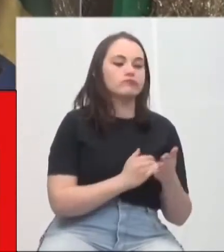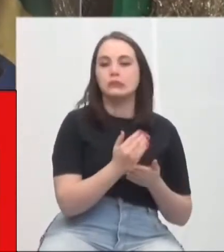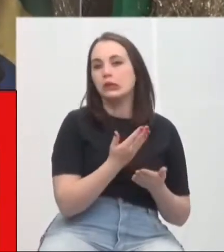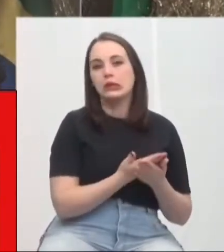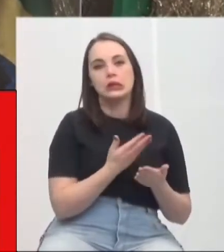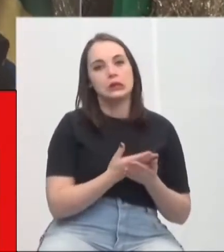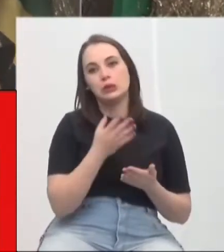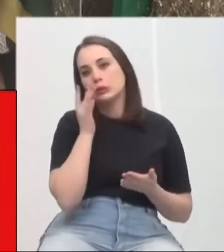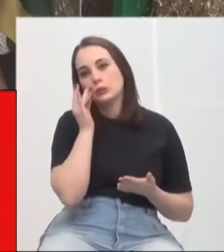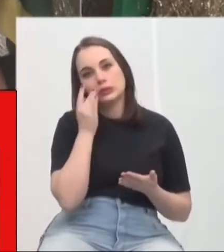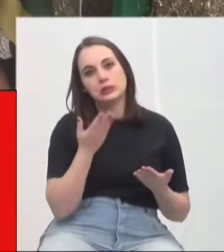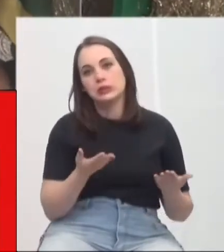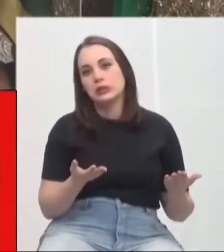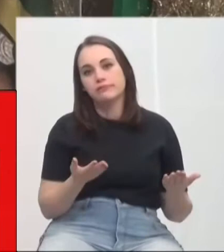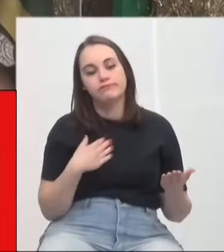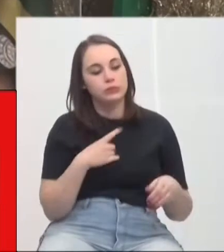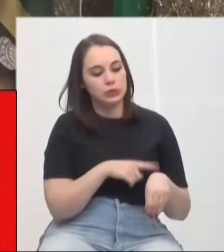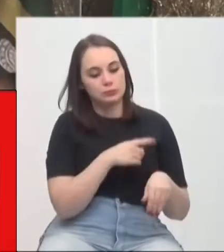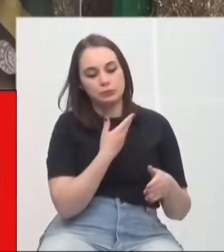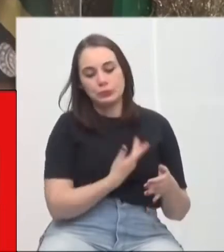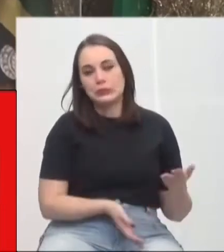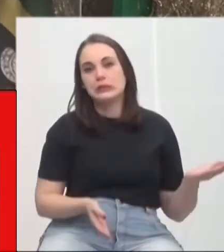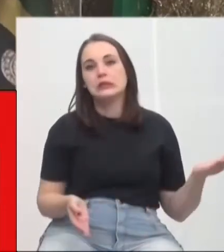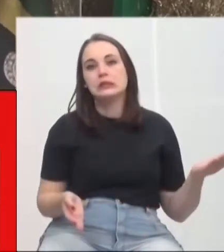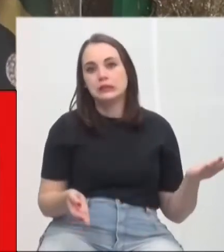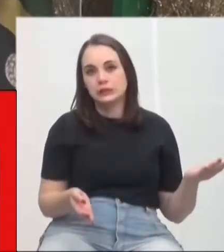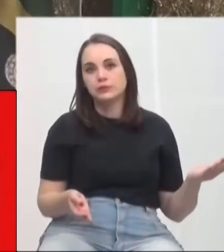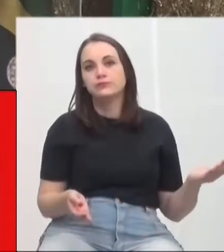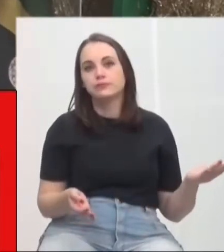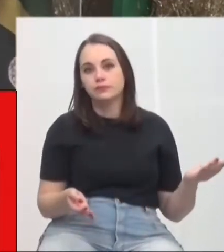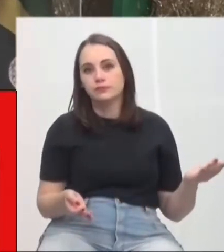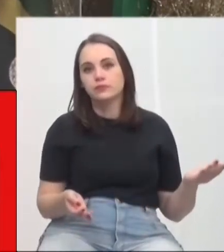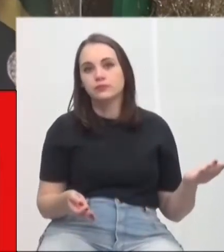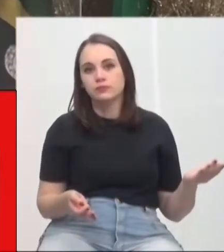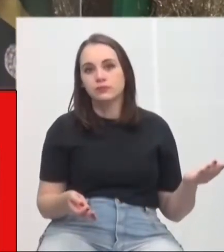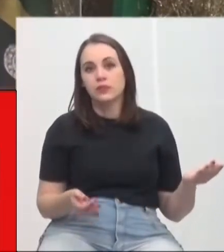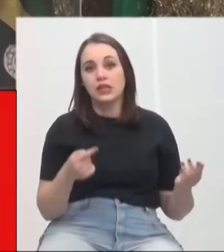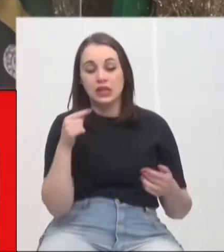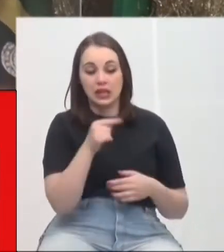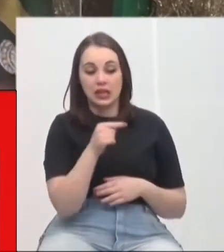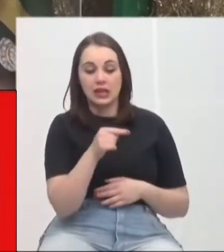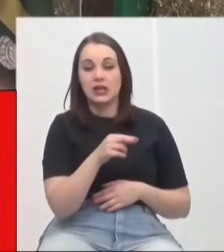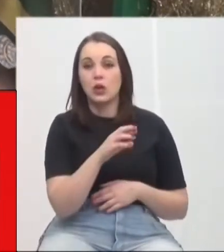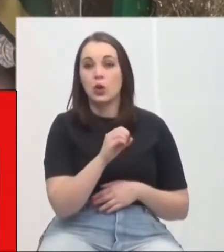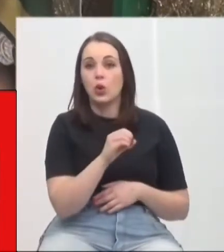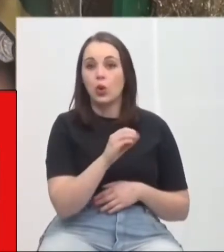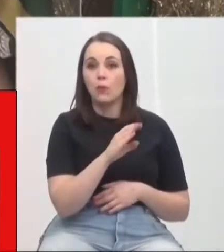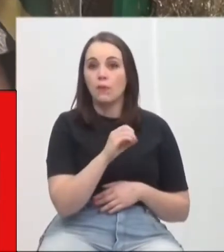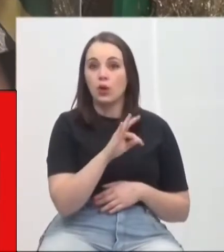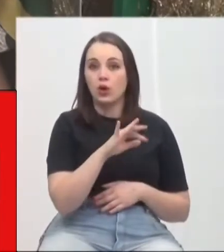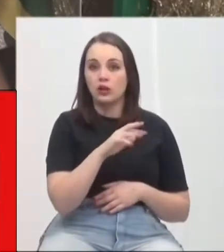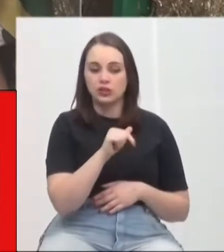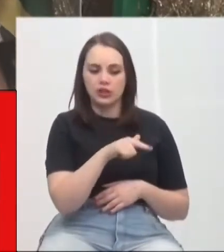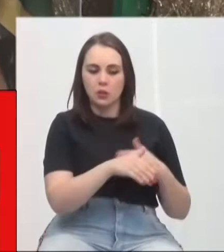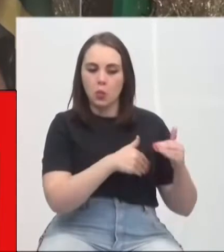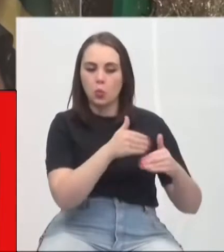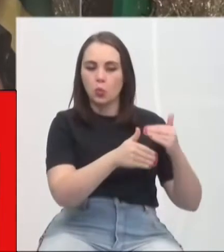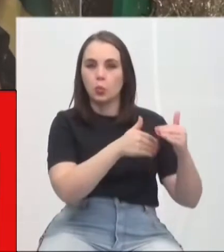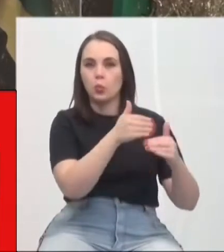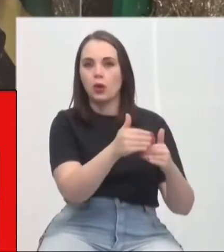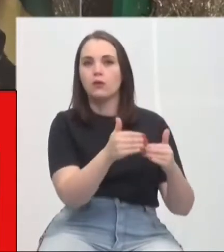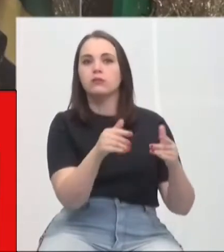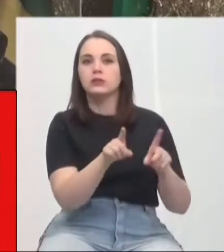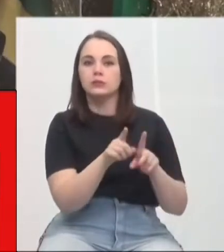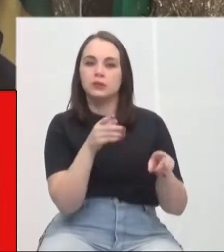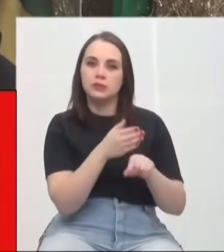presenciais. Estão perdendo uma oportunidade, e eles, vou dizer que em robótica, eles estão também muito avançados, participando,